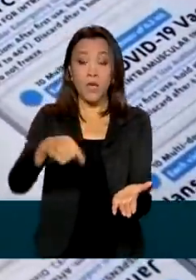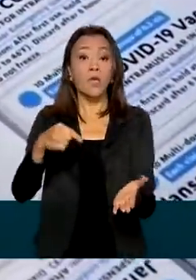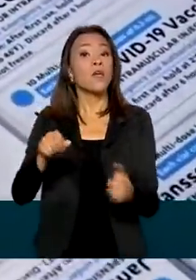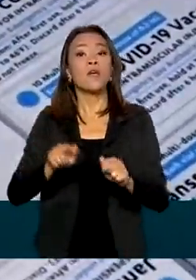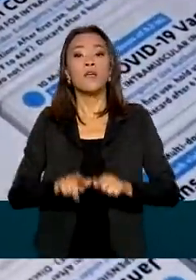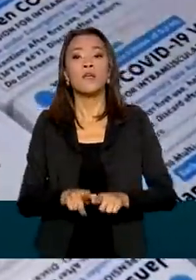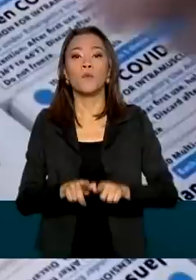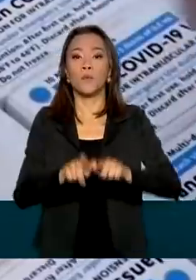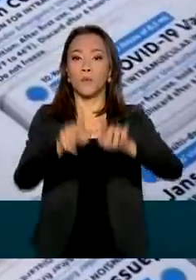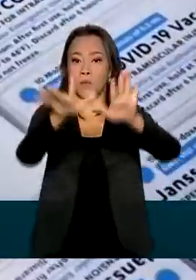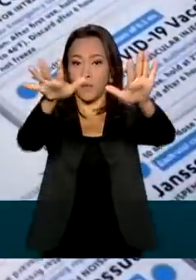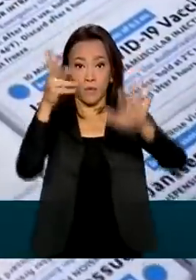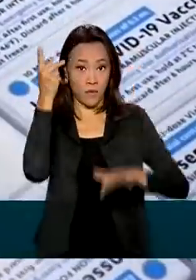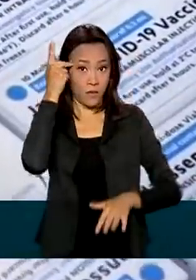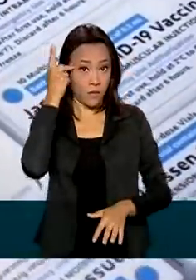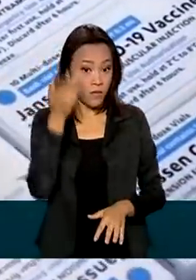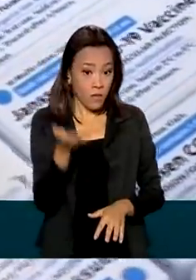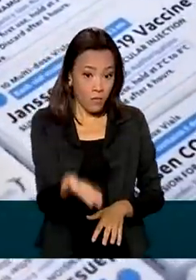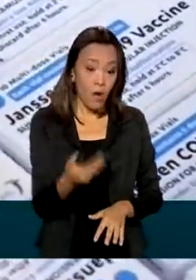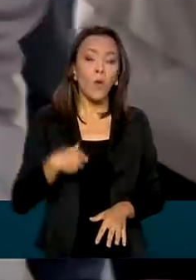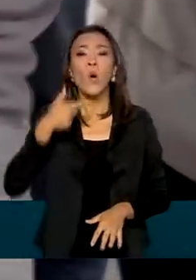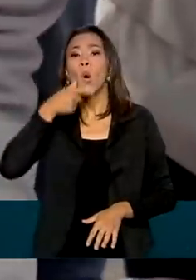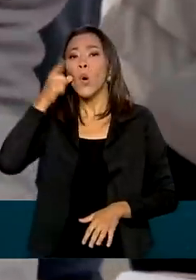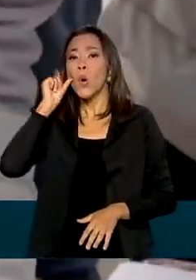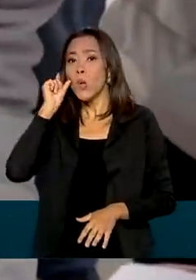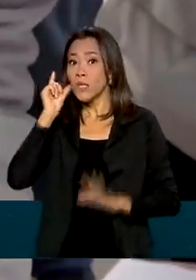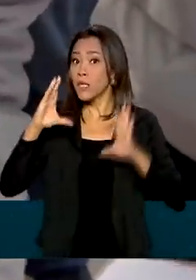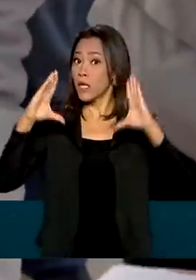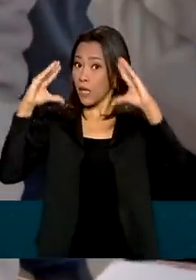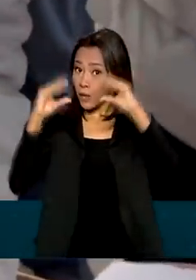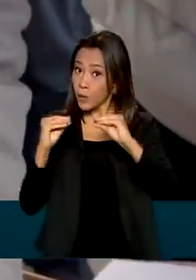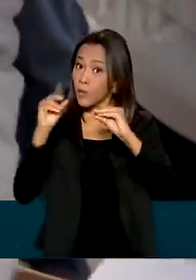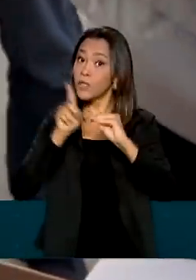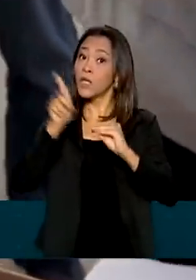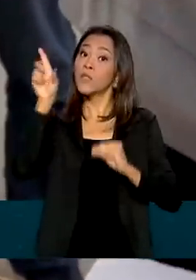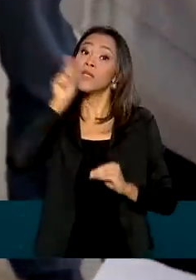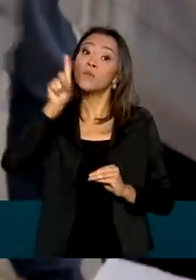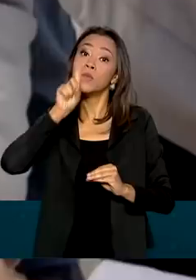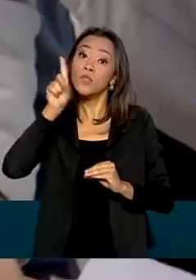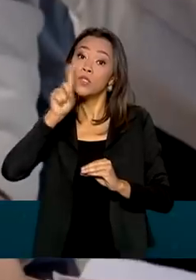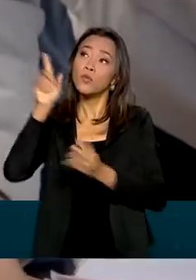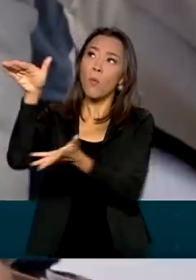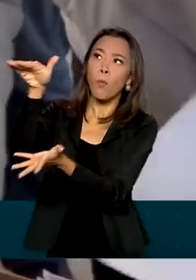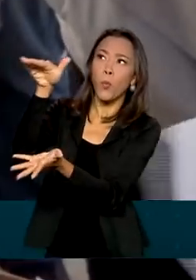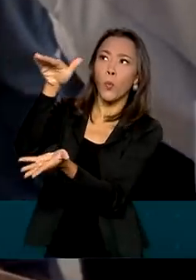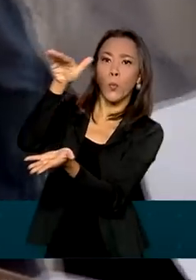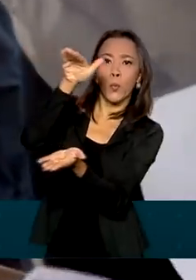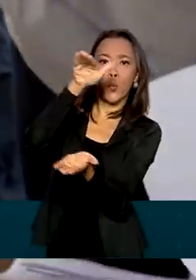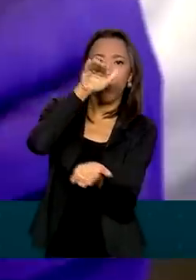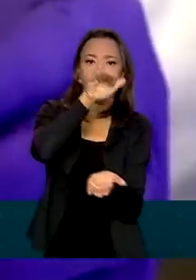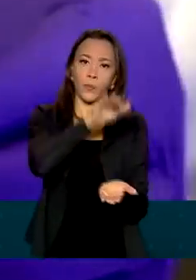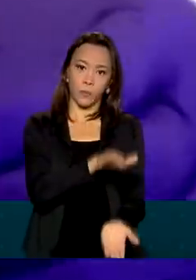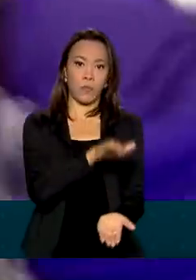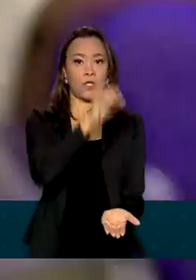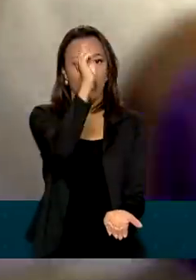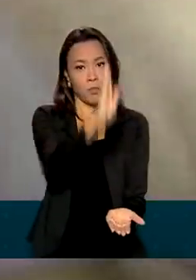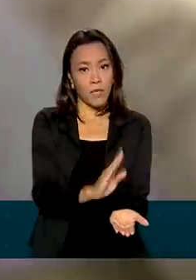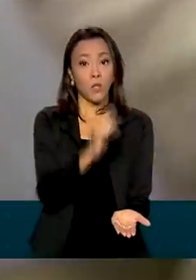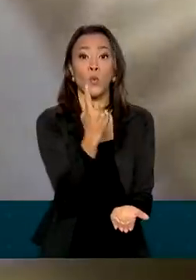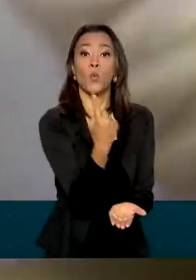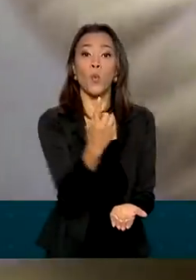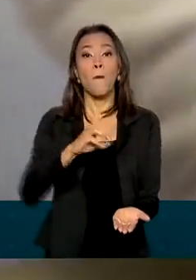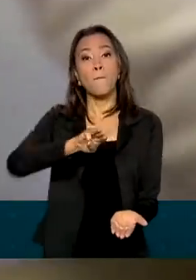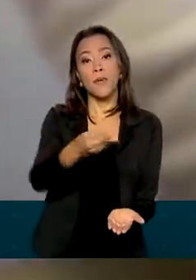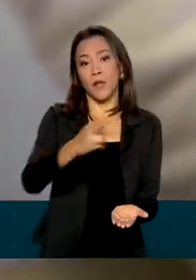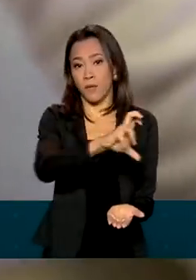em São Paulo. O embarque foi feito ontem à noite nos Estados Unidos. No total, chegam hoje aqui ao Brasil, 1 milhão e